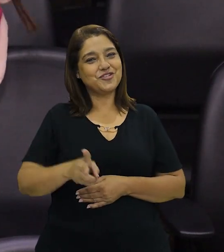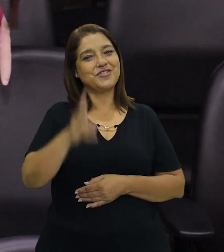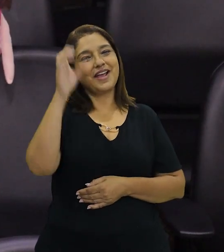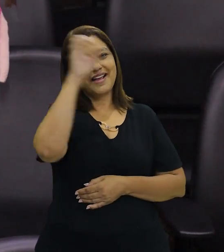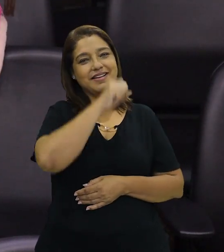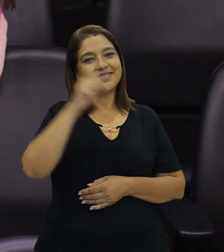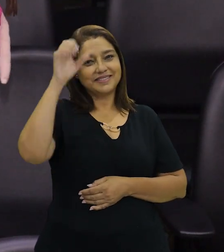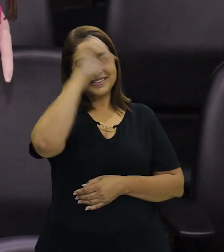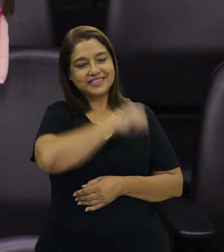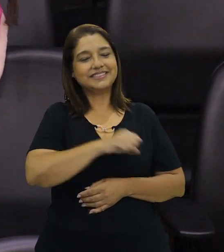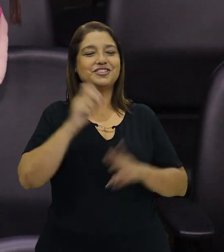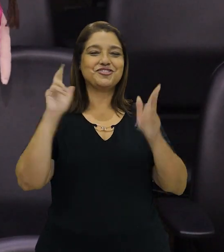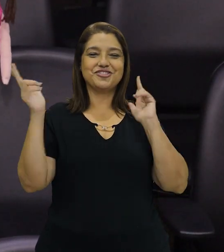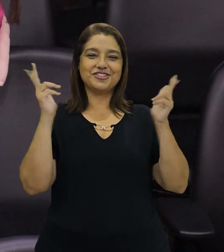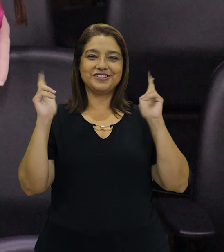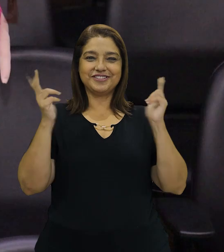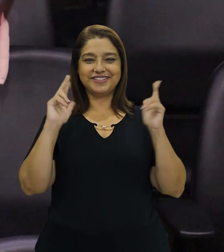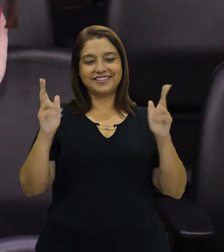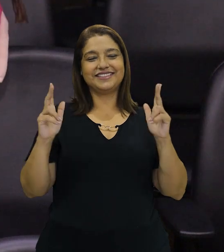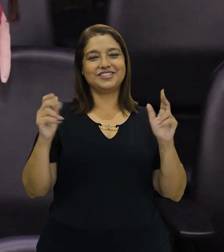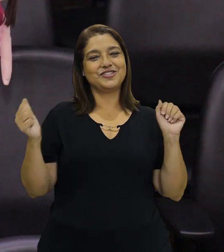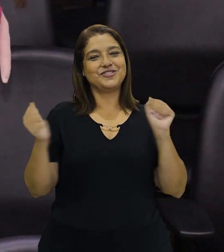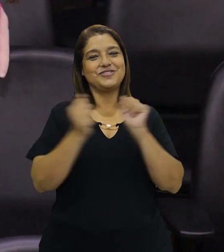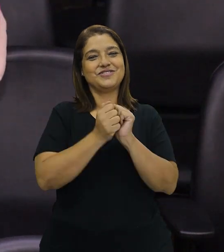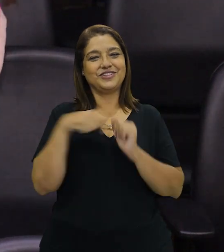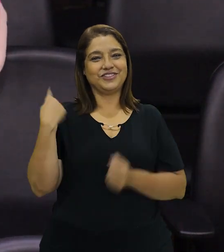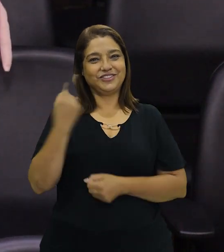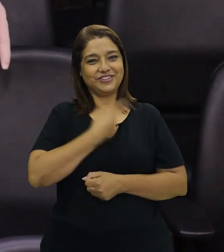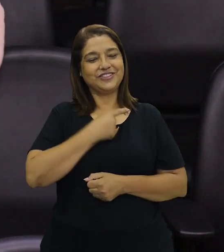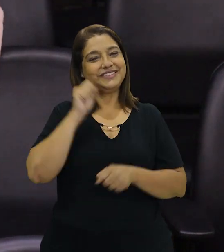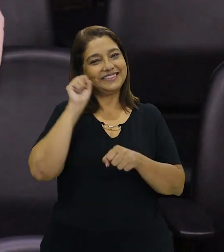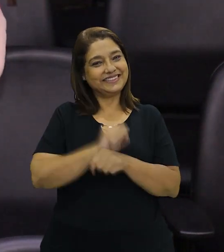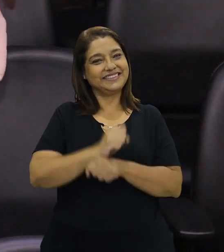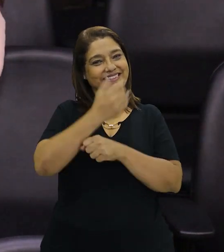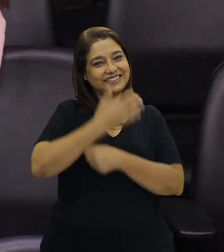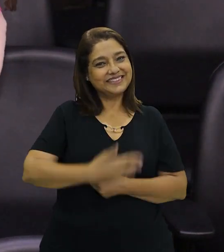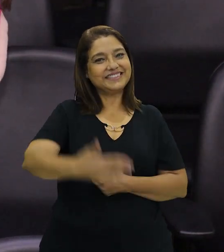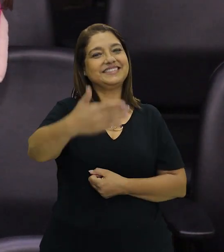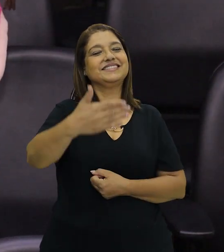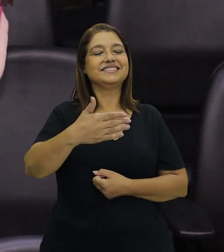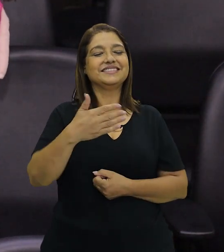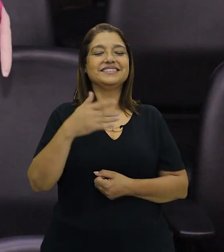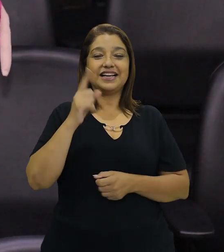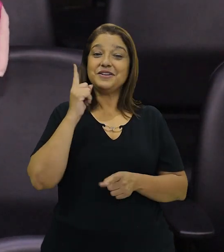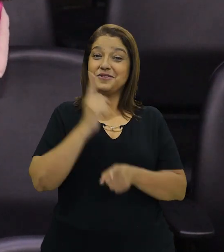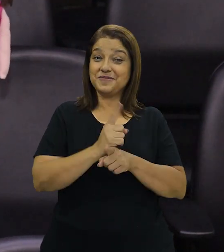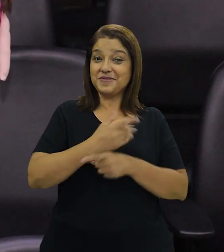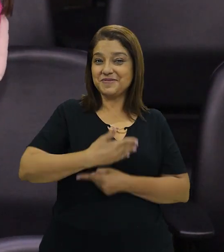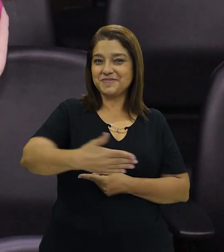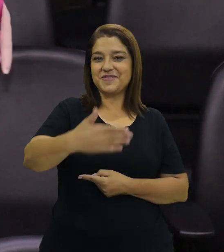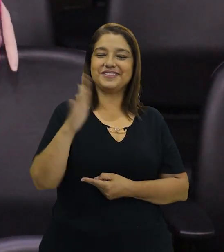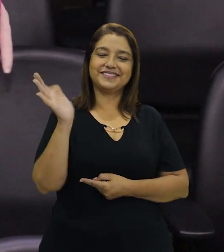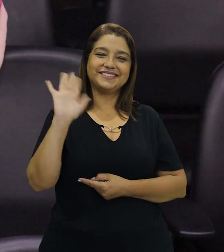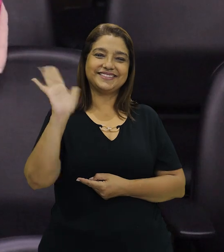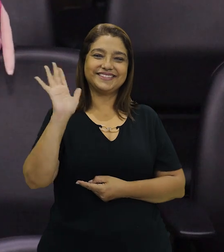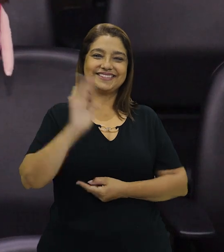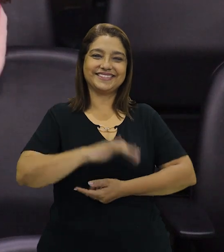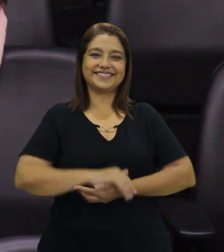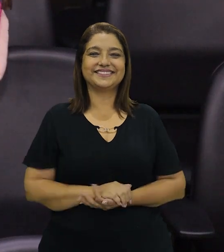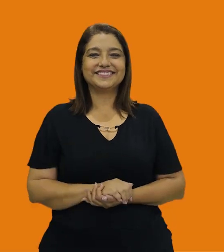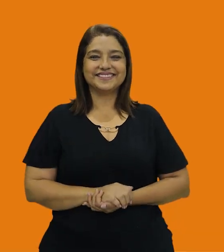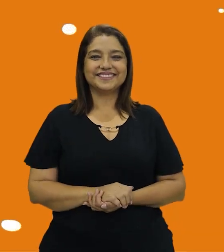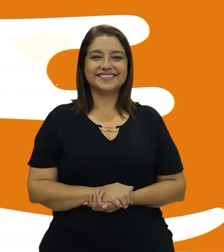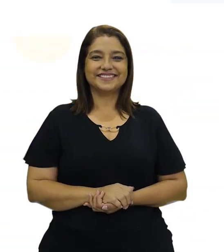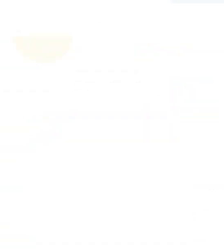Continuem aprendendo e se divertindo com a gente. Até a próxima. É isso aí. Até o próximo programa. Tchau, tchau. Tchau, tchau.